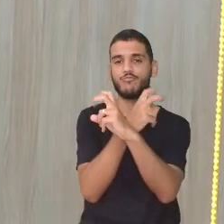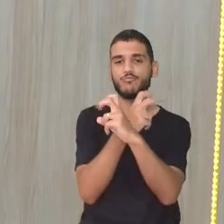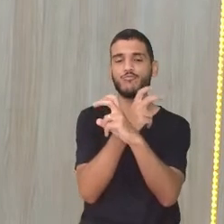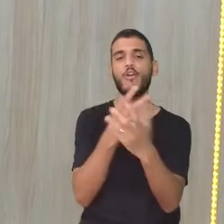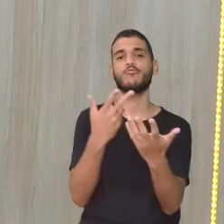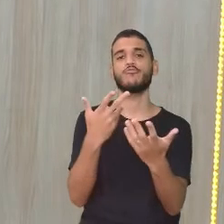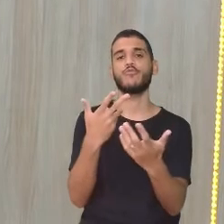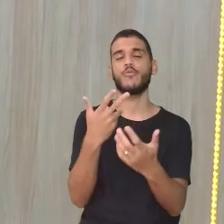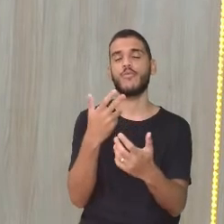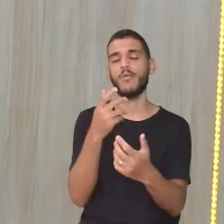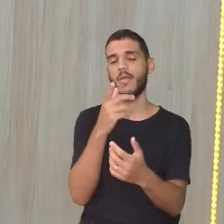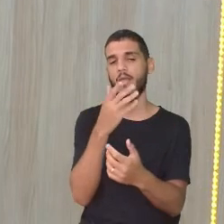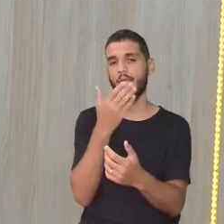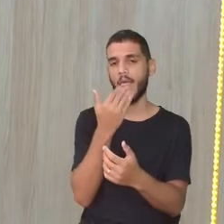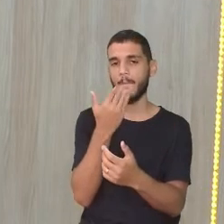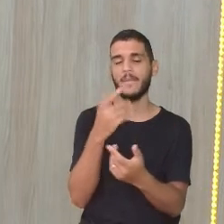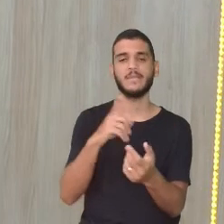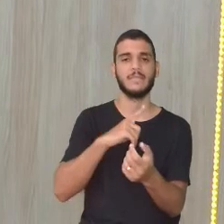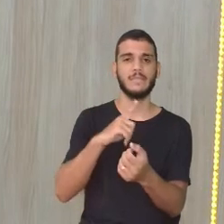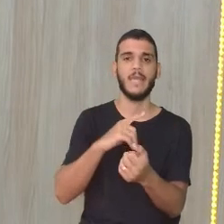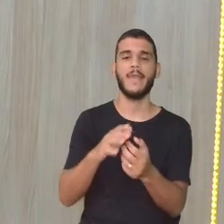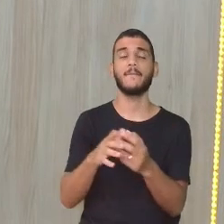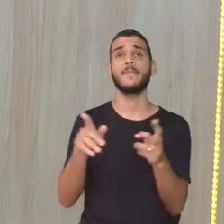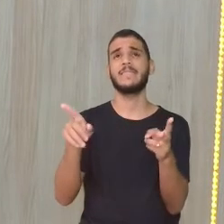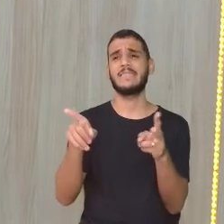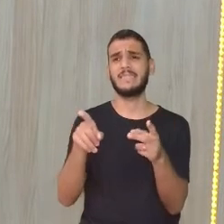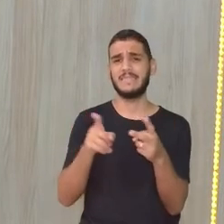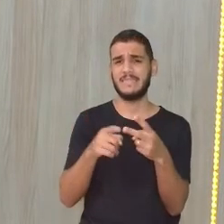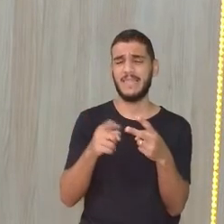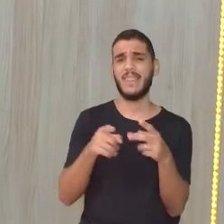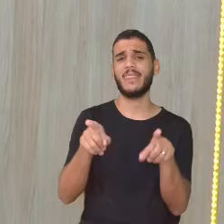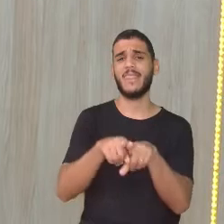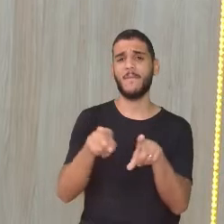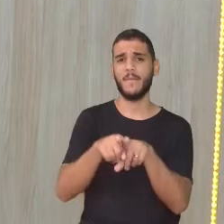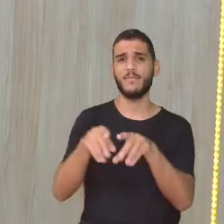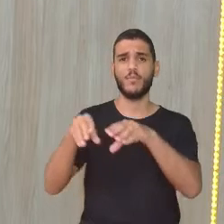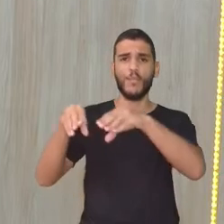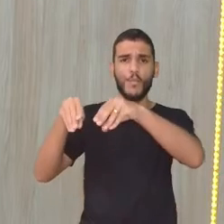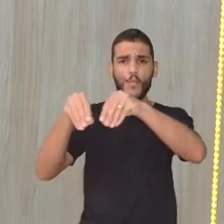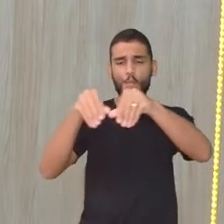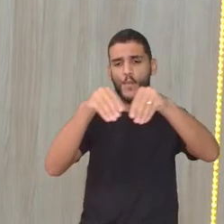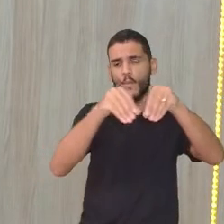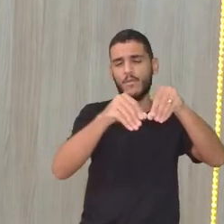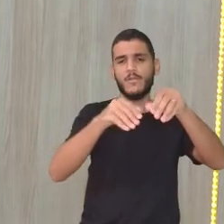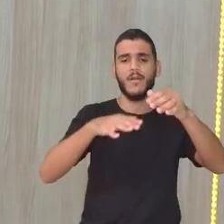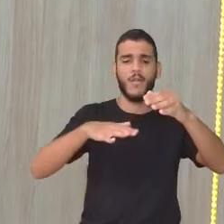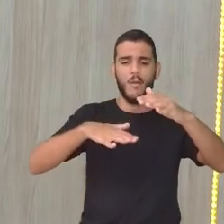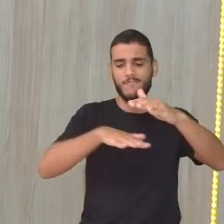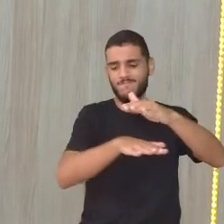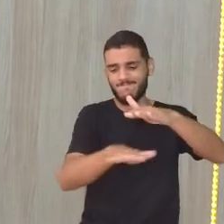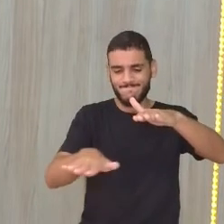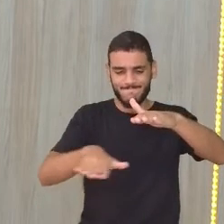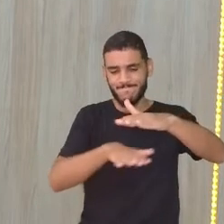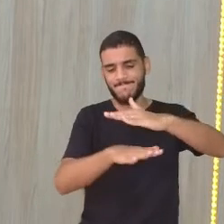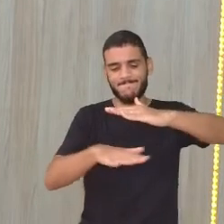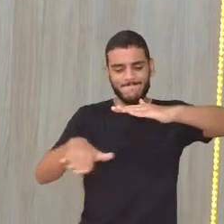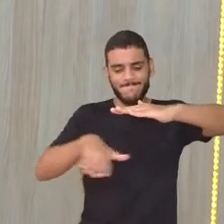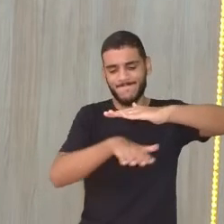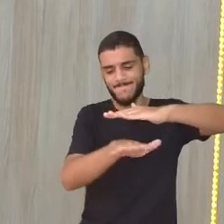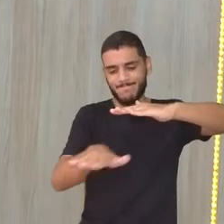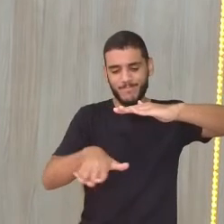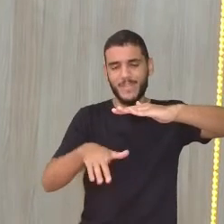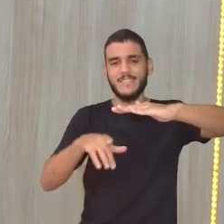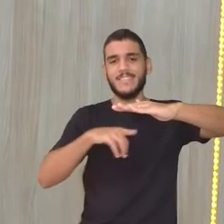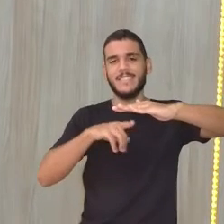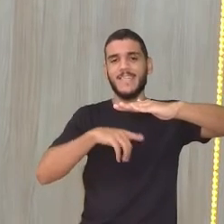de um lençol freático, através do solo ali também, que está sendo jogado nesse solo. Tanto